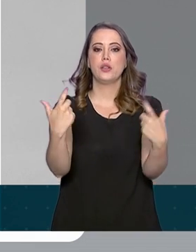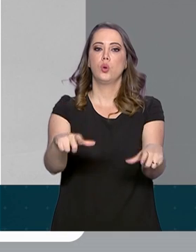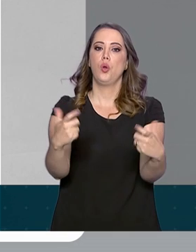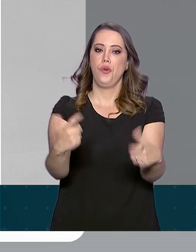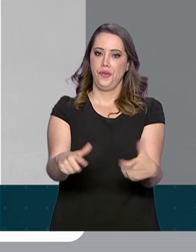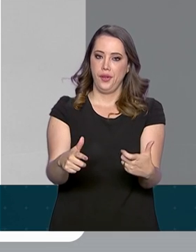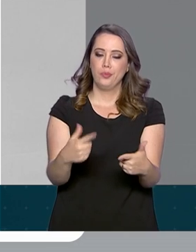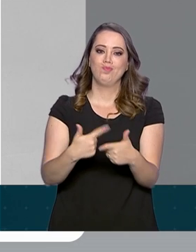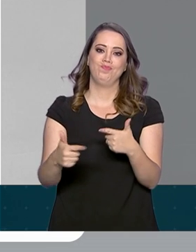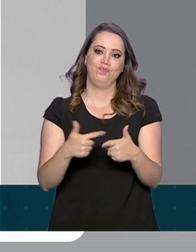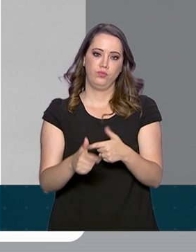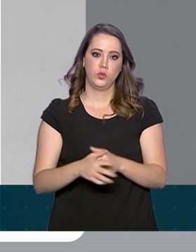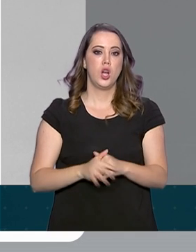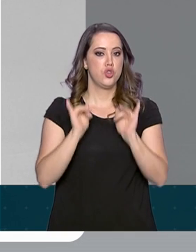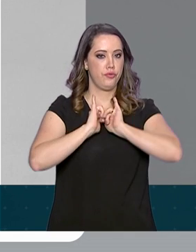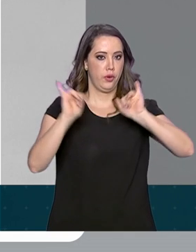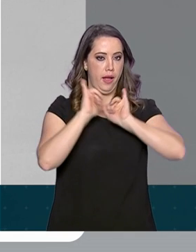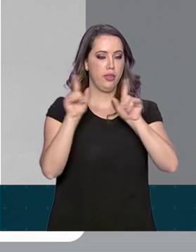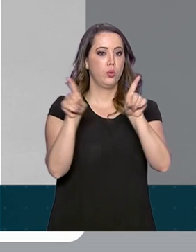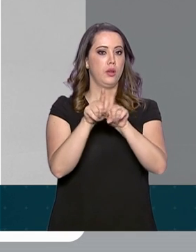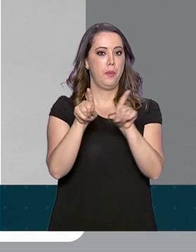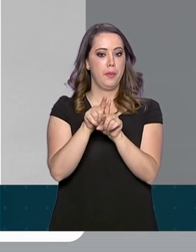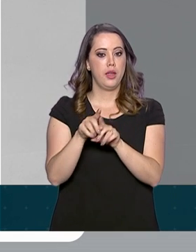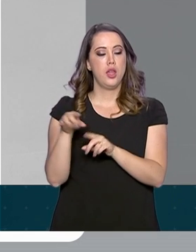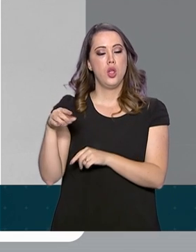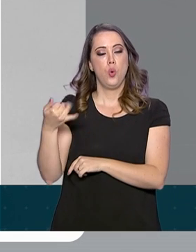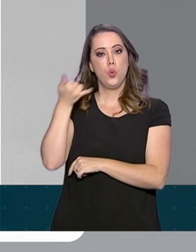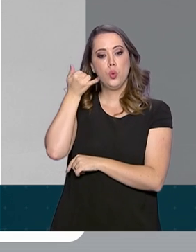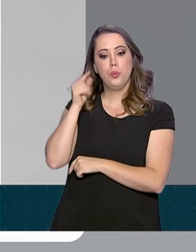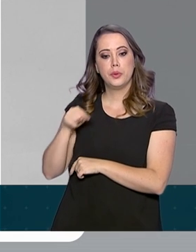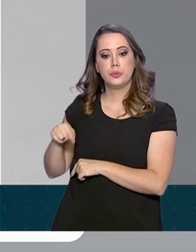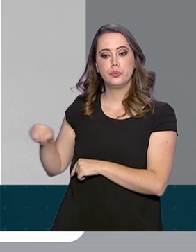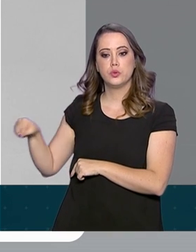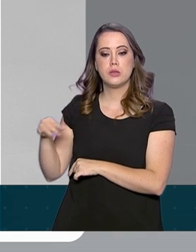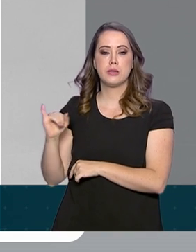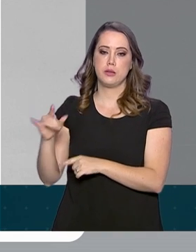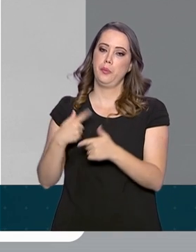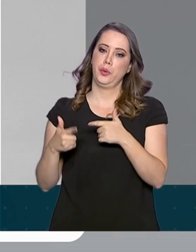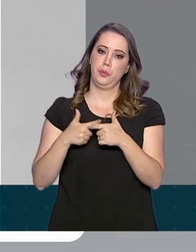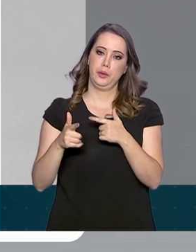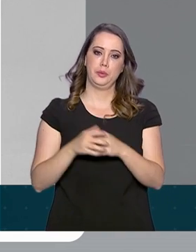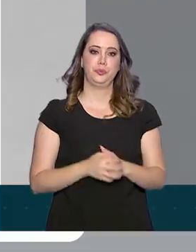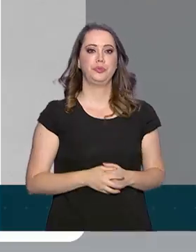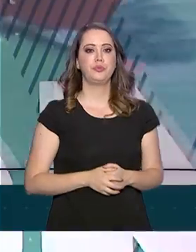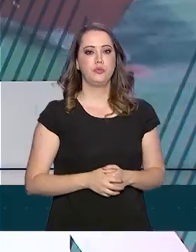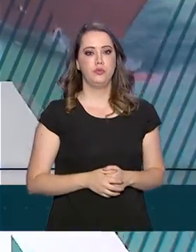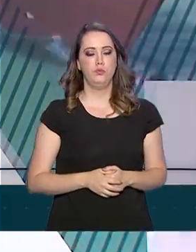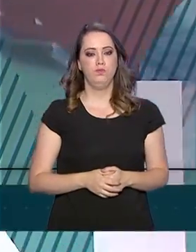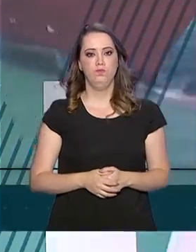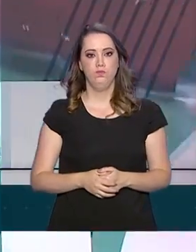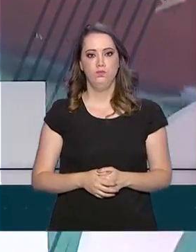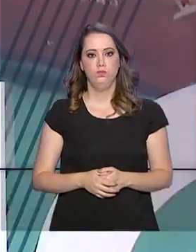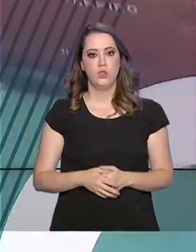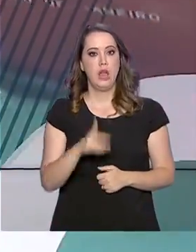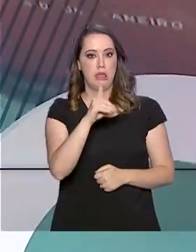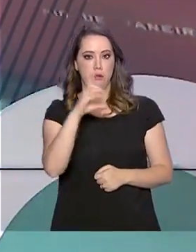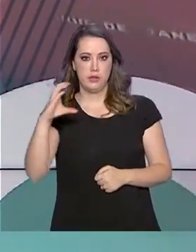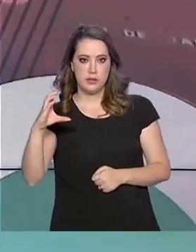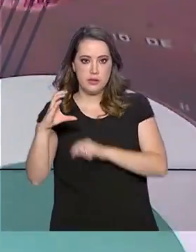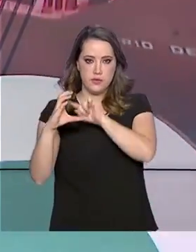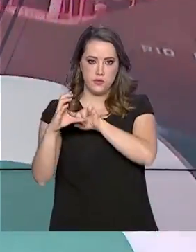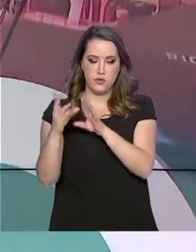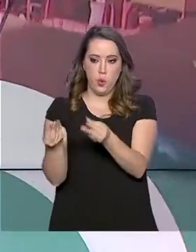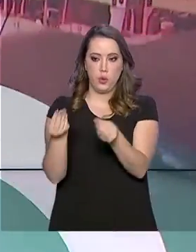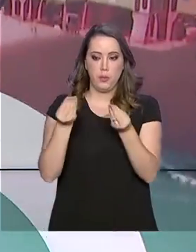atingidas. Foi divulgado ainda um 0800 para casos de intoxicação. E a Defesa Civil